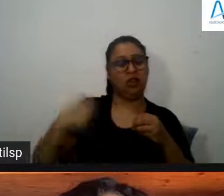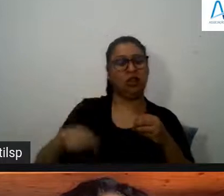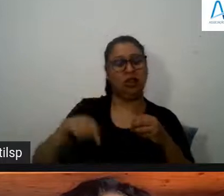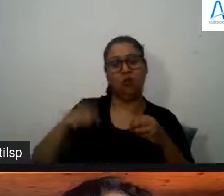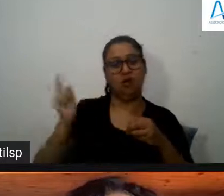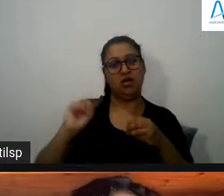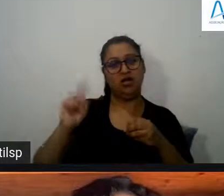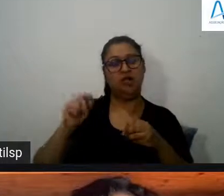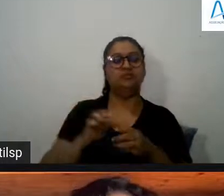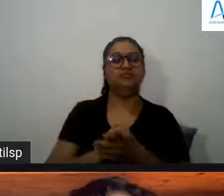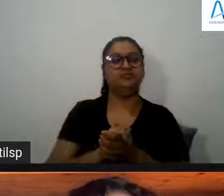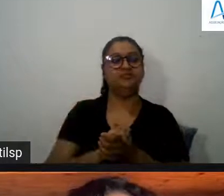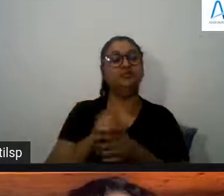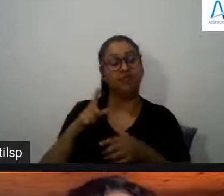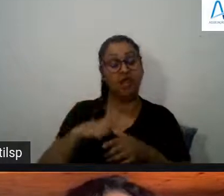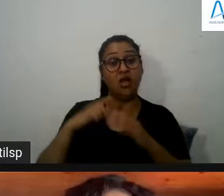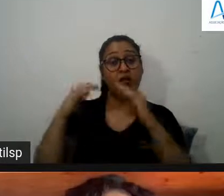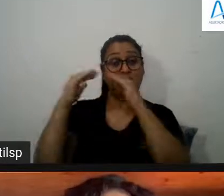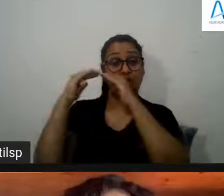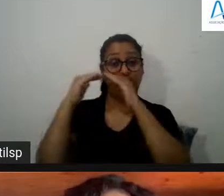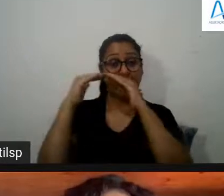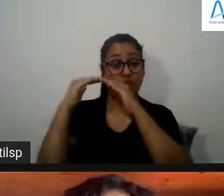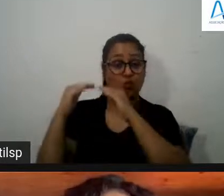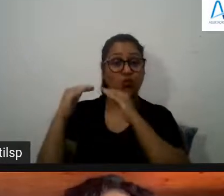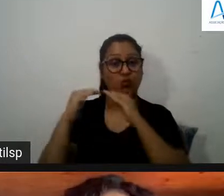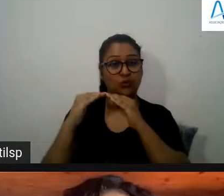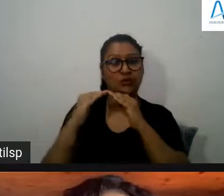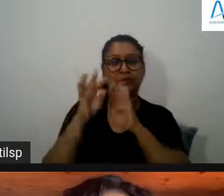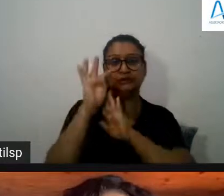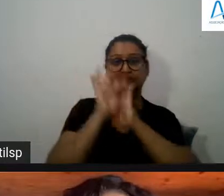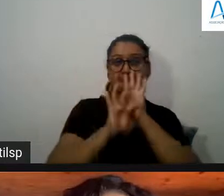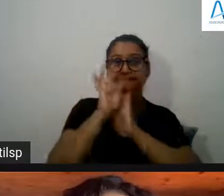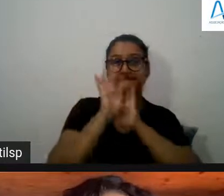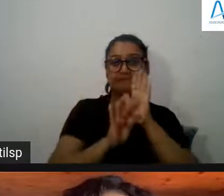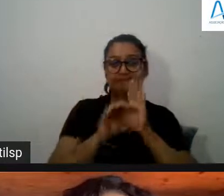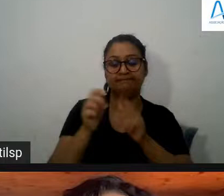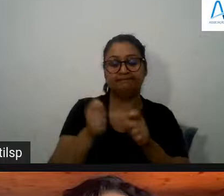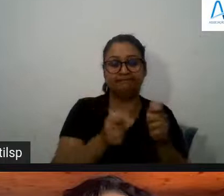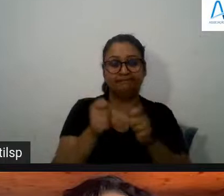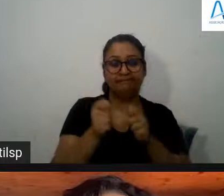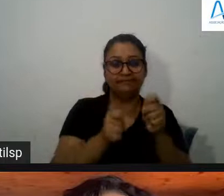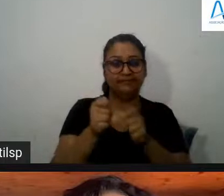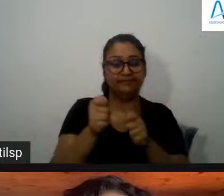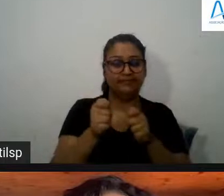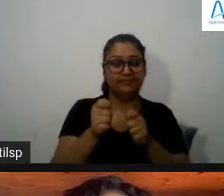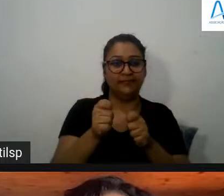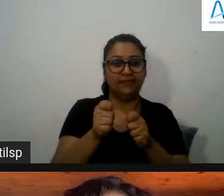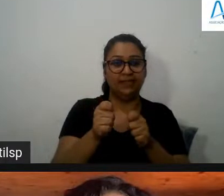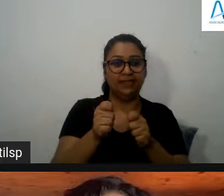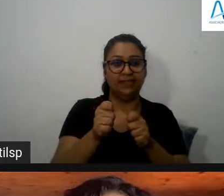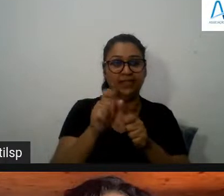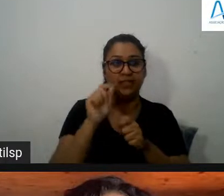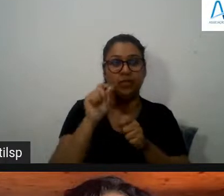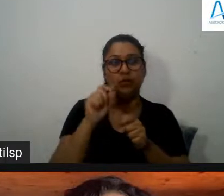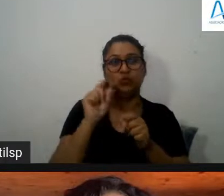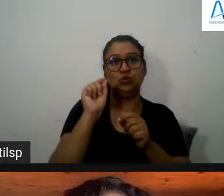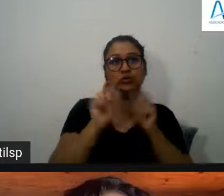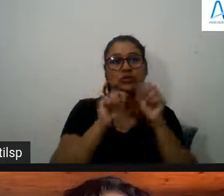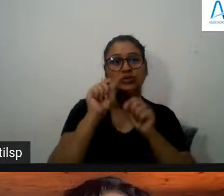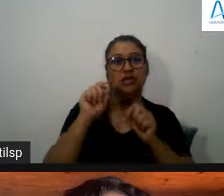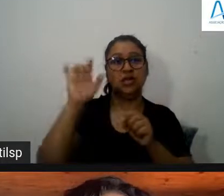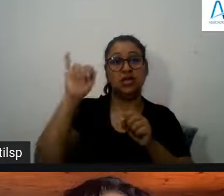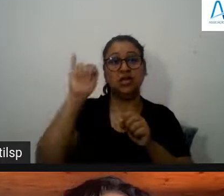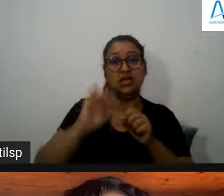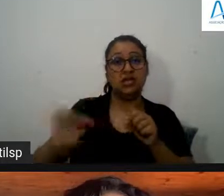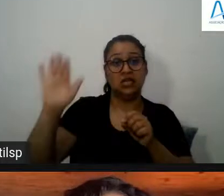sim eu concordo e aliás vê-se nestas questões dos textos multimodalidades então a questão já não são esquemas também fotografias